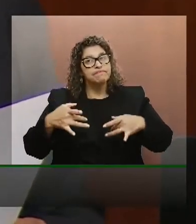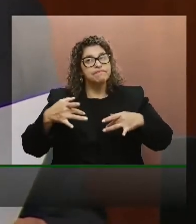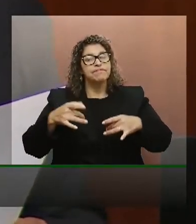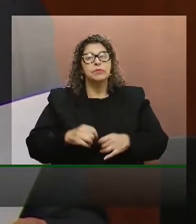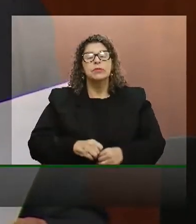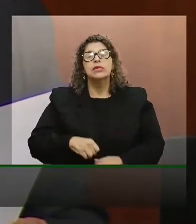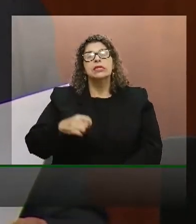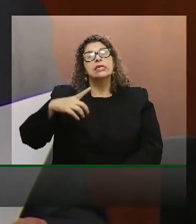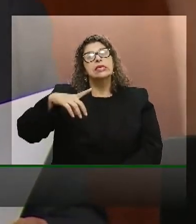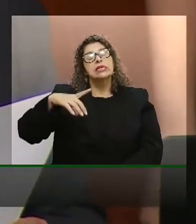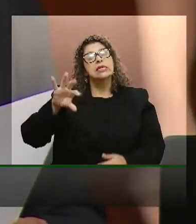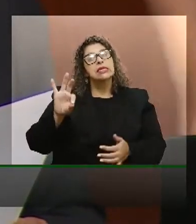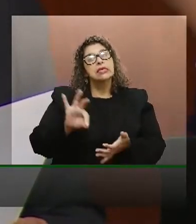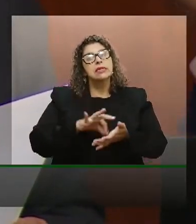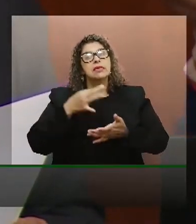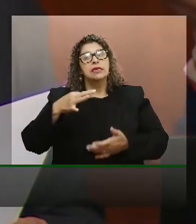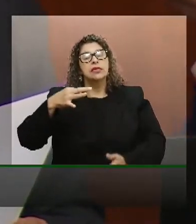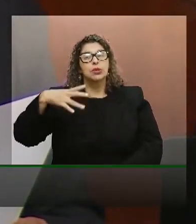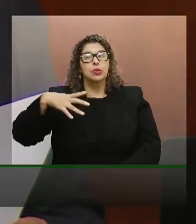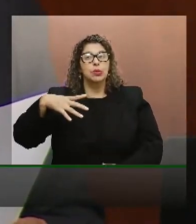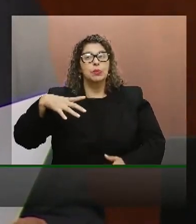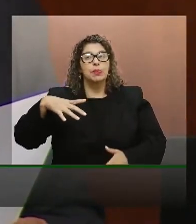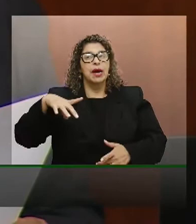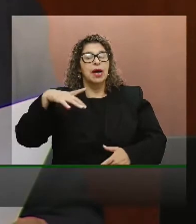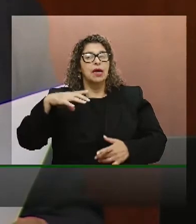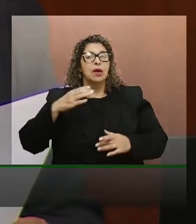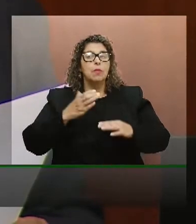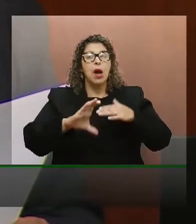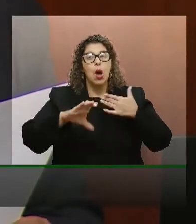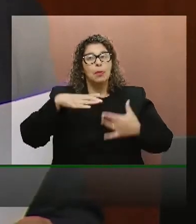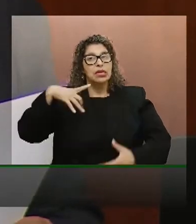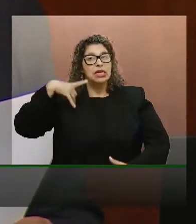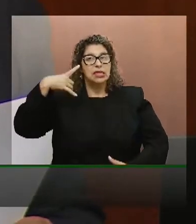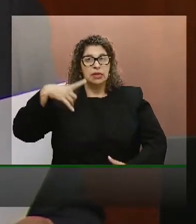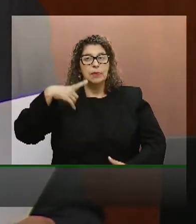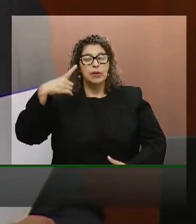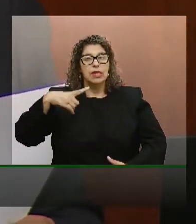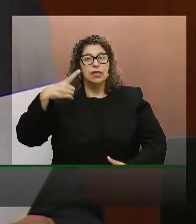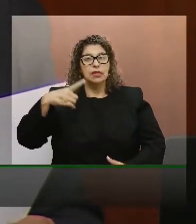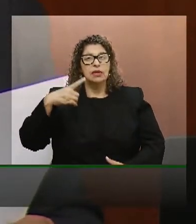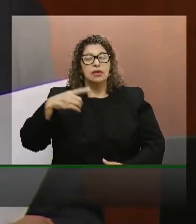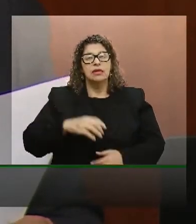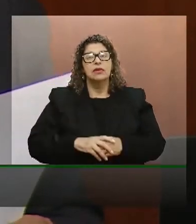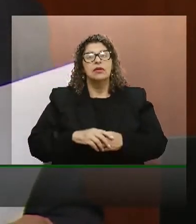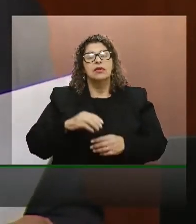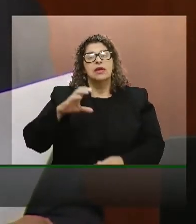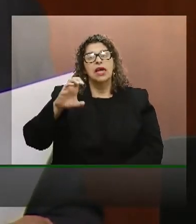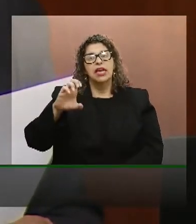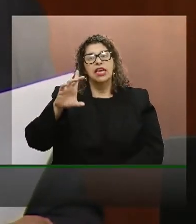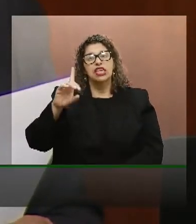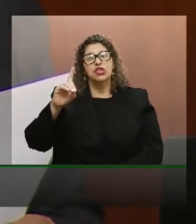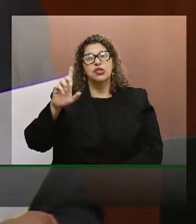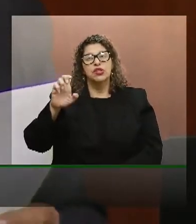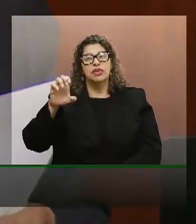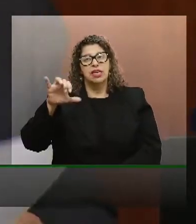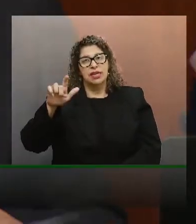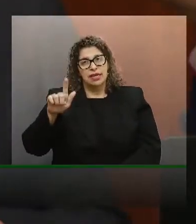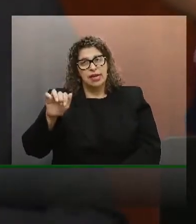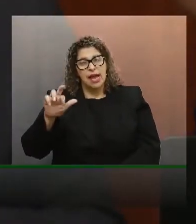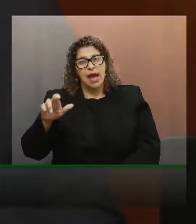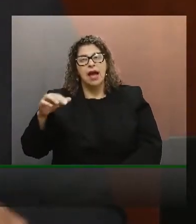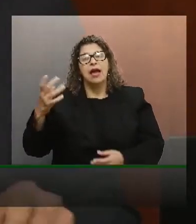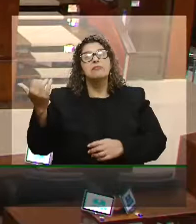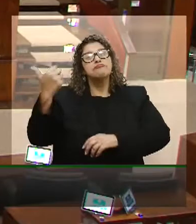Escrito para uma comunicação parlamentar, o deputado Edgar Preto, por cedência ao deputado Pepe Vargas.